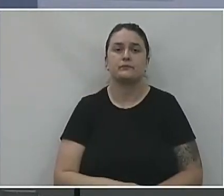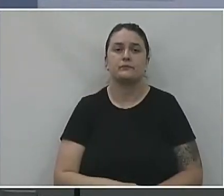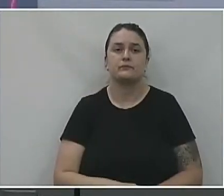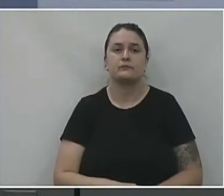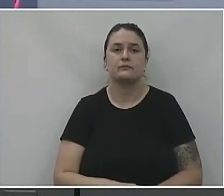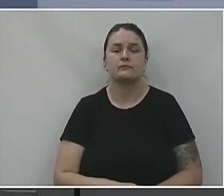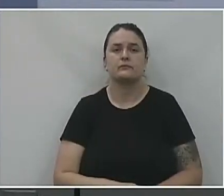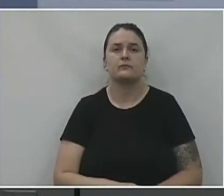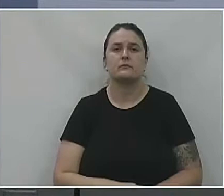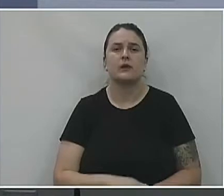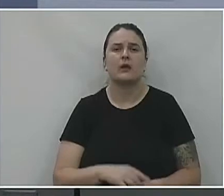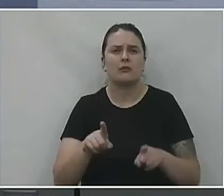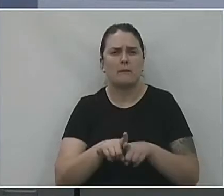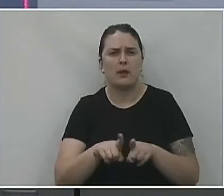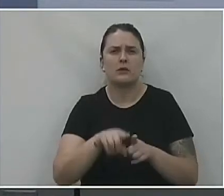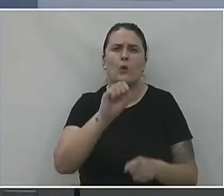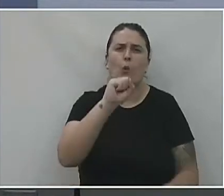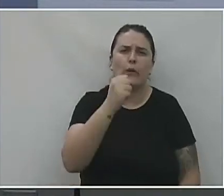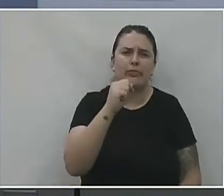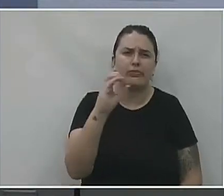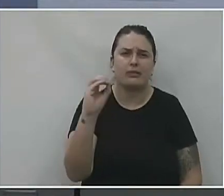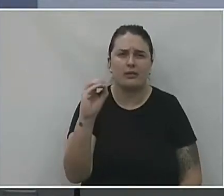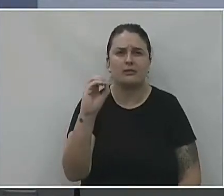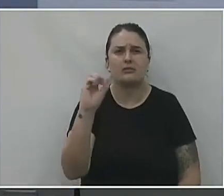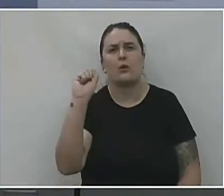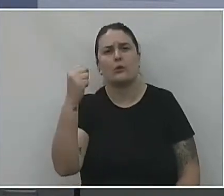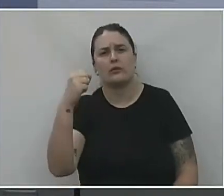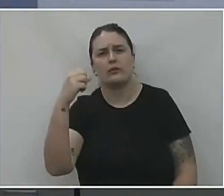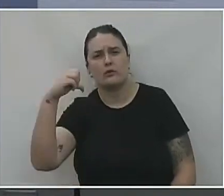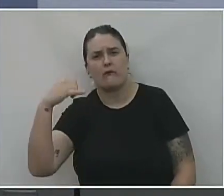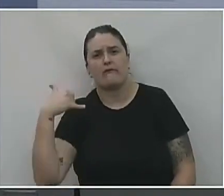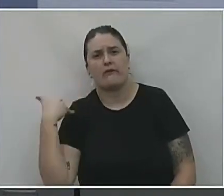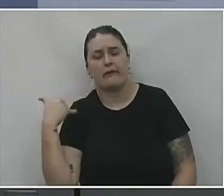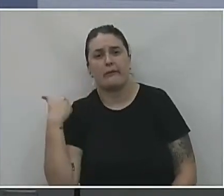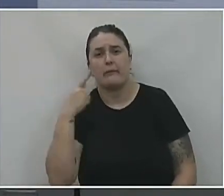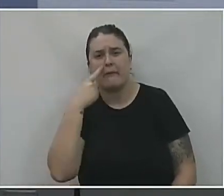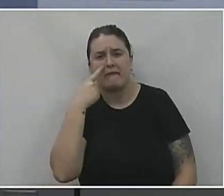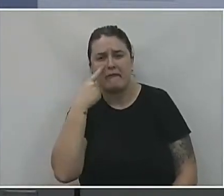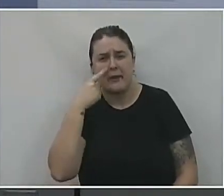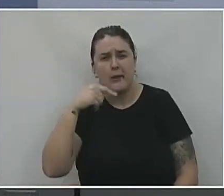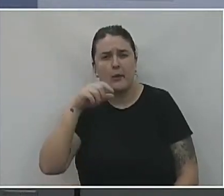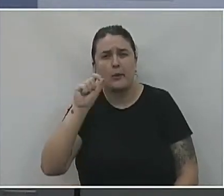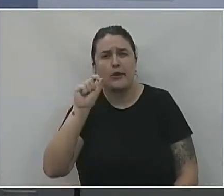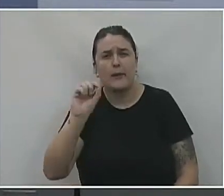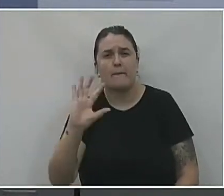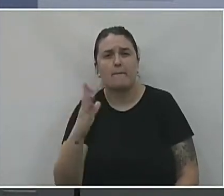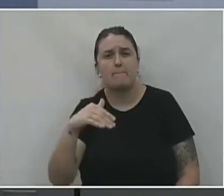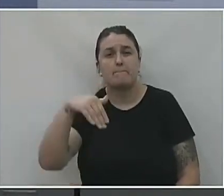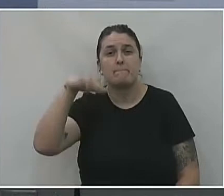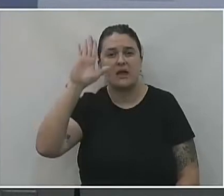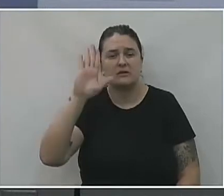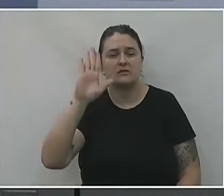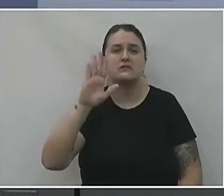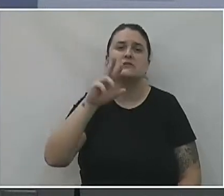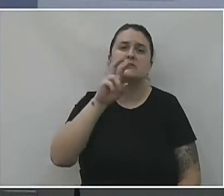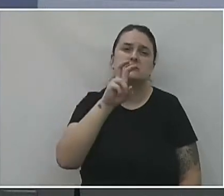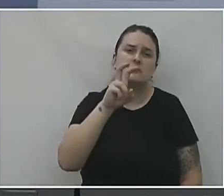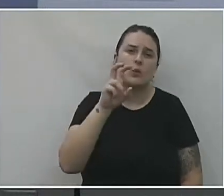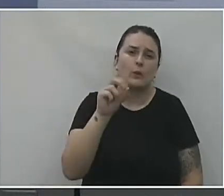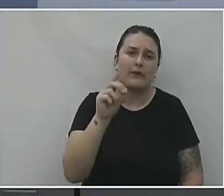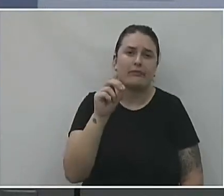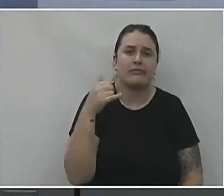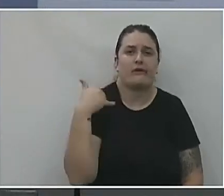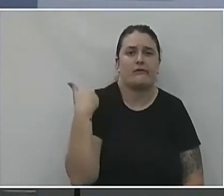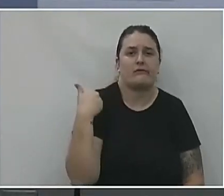Número também expressivo de 80 a 89, mas o que a gente identifica mais é essa área aqui, ó, de 50